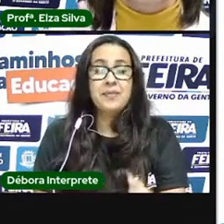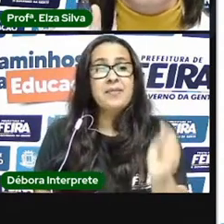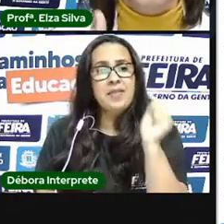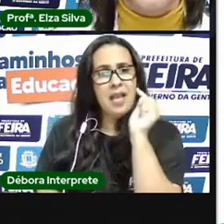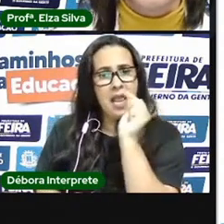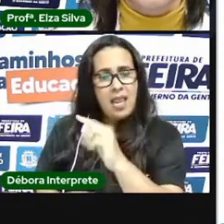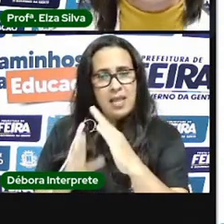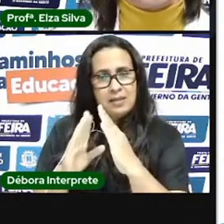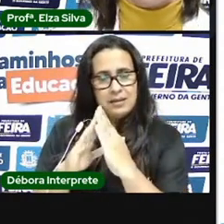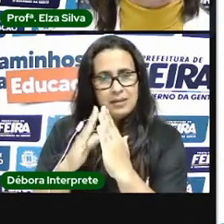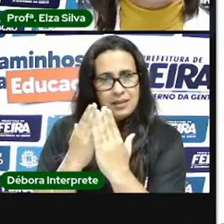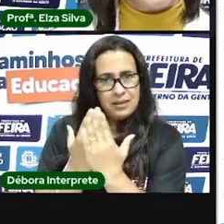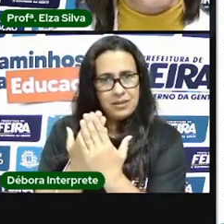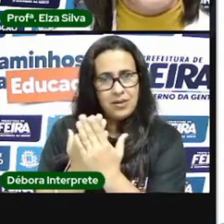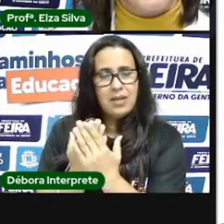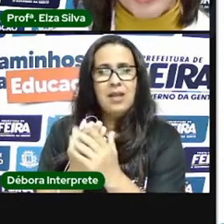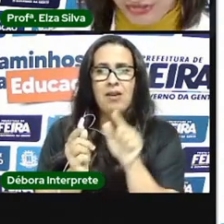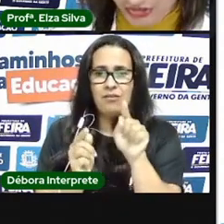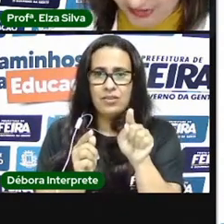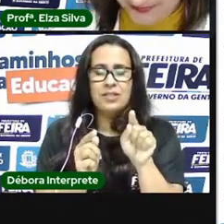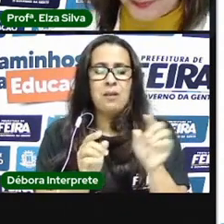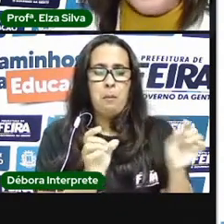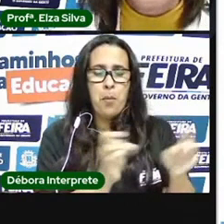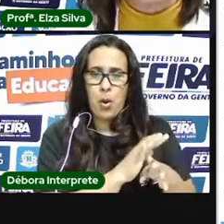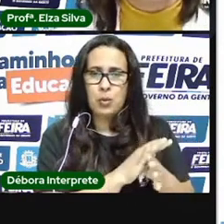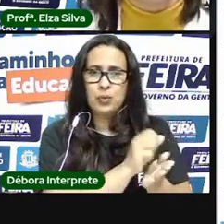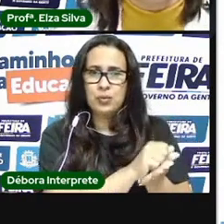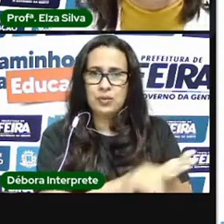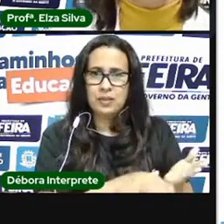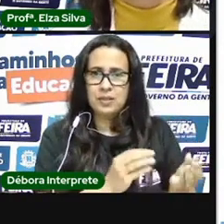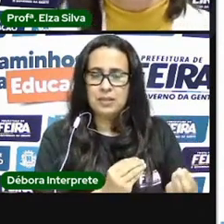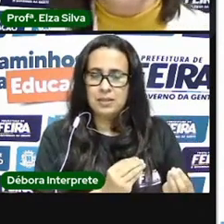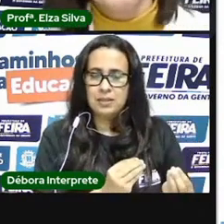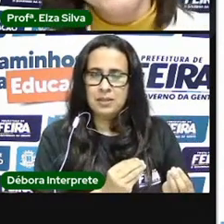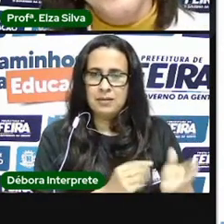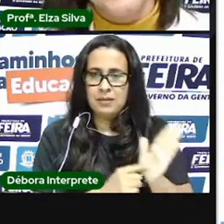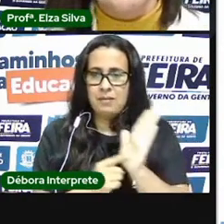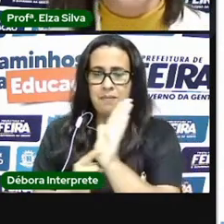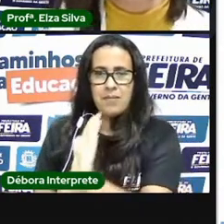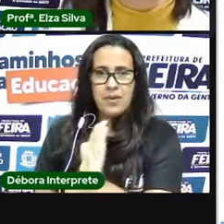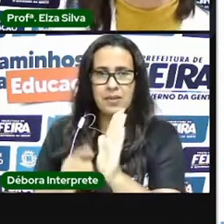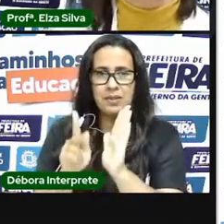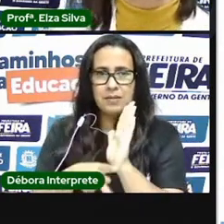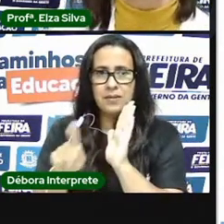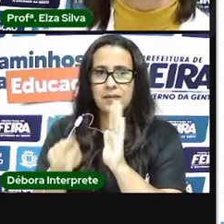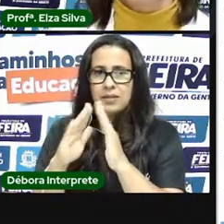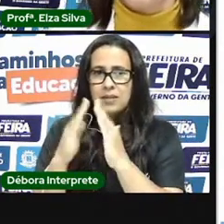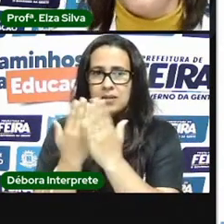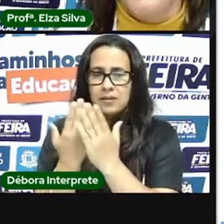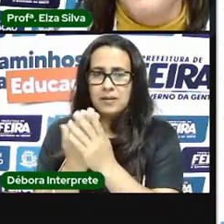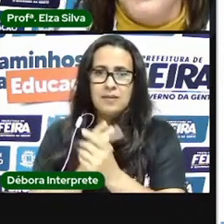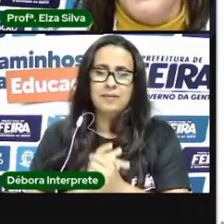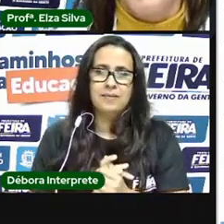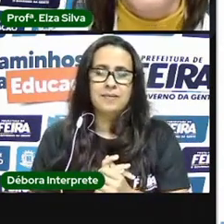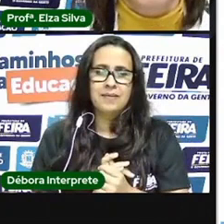você vai socializar a sua produção artística meus amores estamos chegando ao final de nossa